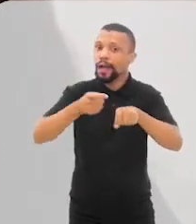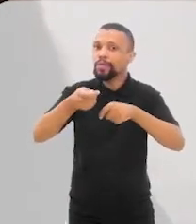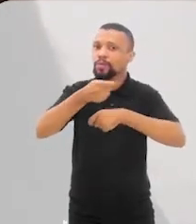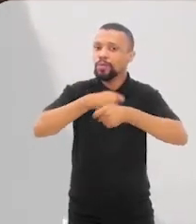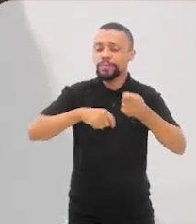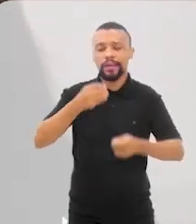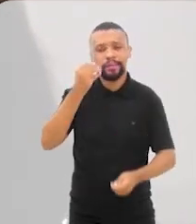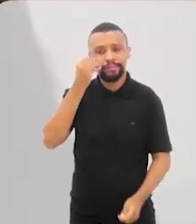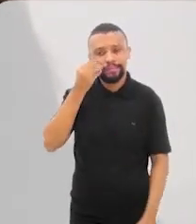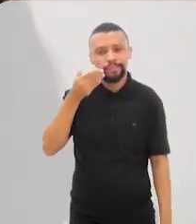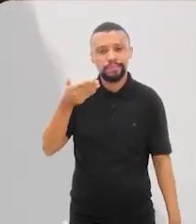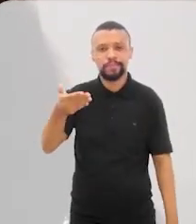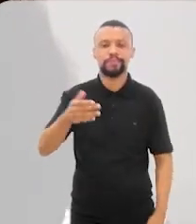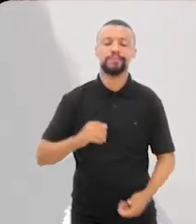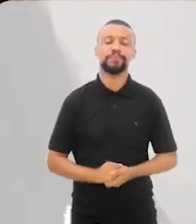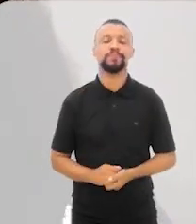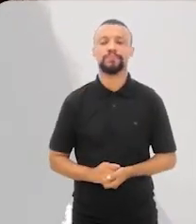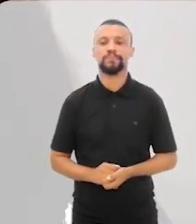em horário comercial,